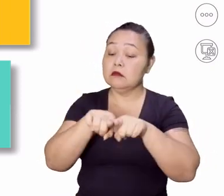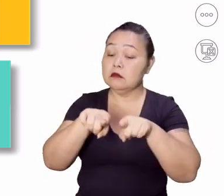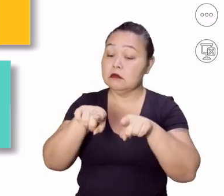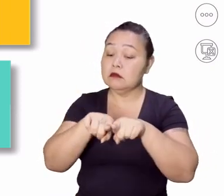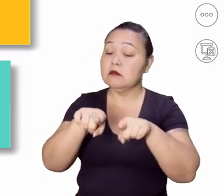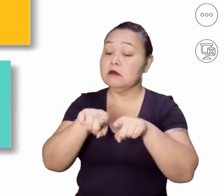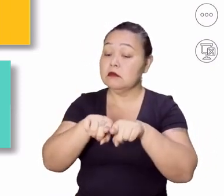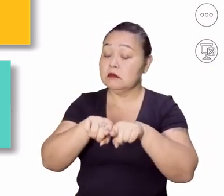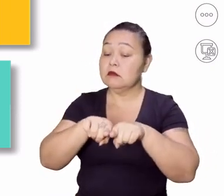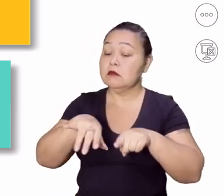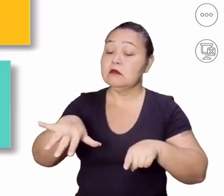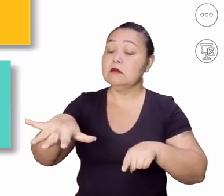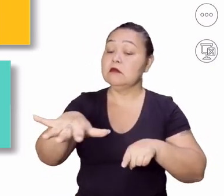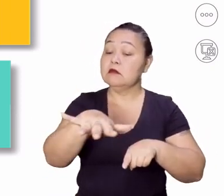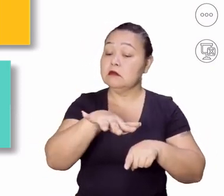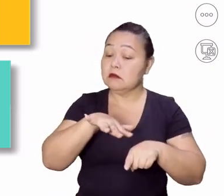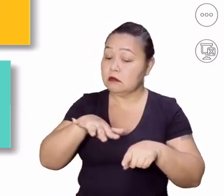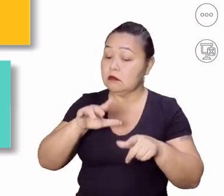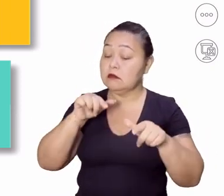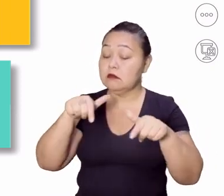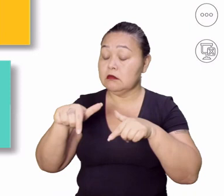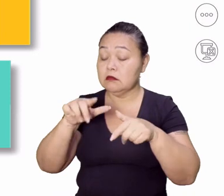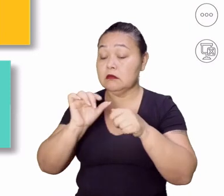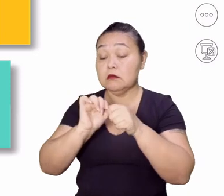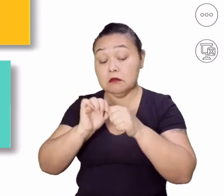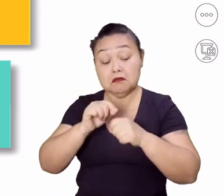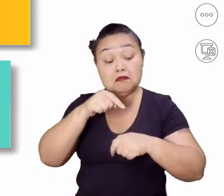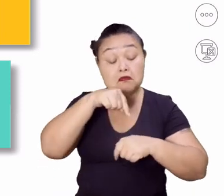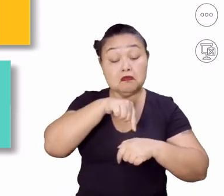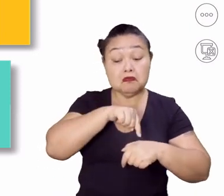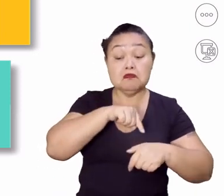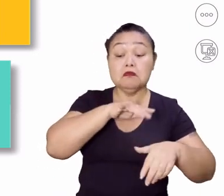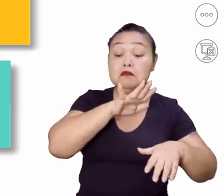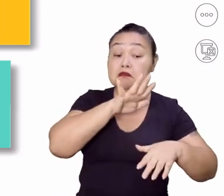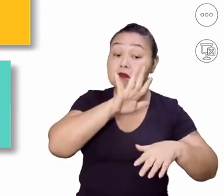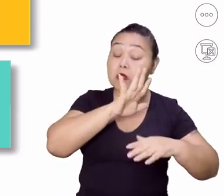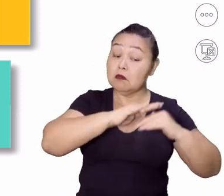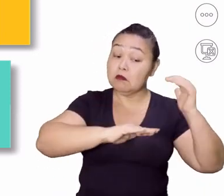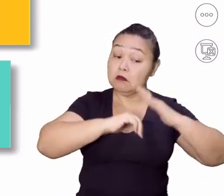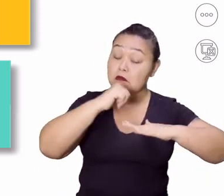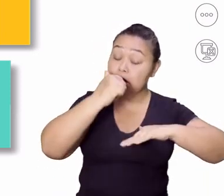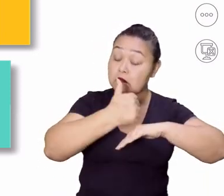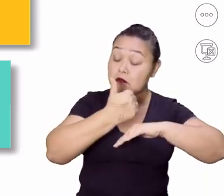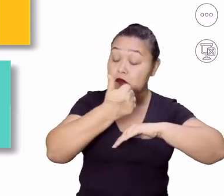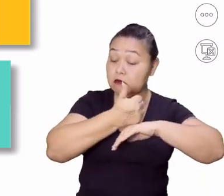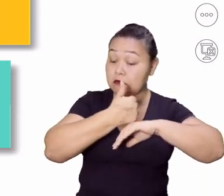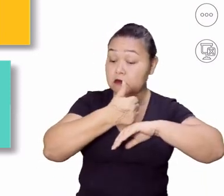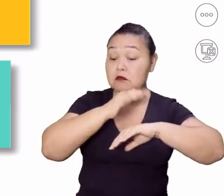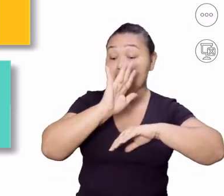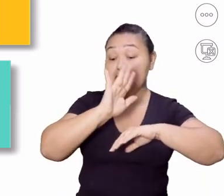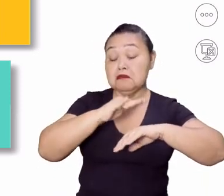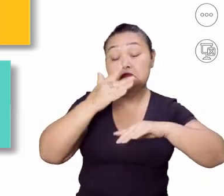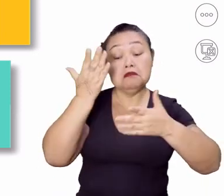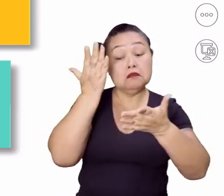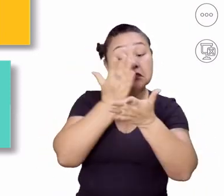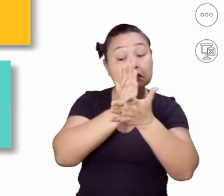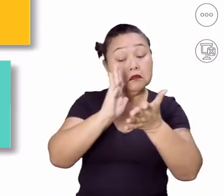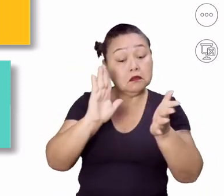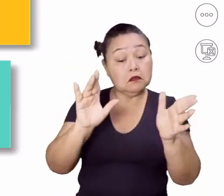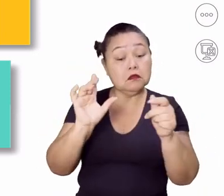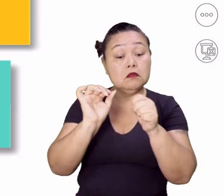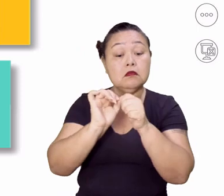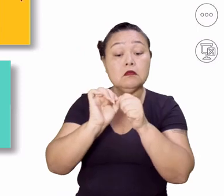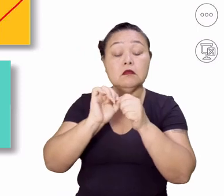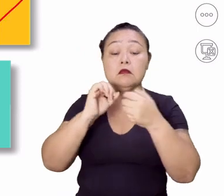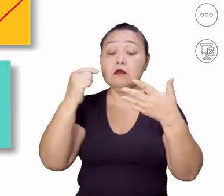à extinção de algumas atividades, de alguns cargos, Nós vamos falar também sobre a qualificação do emprego,